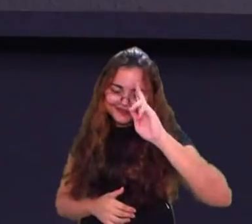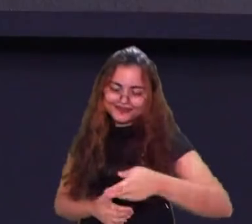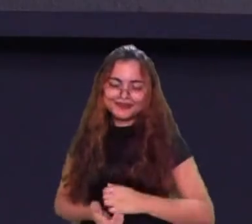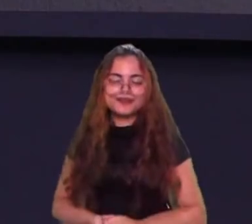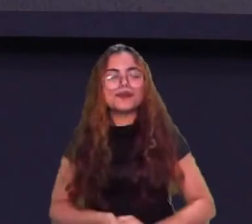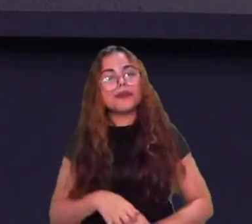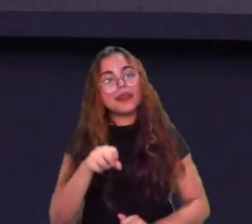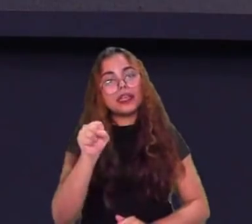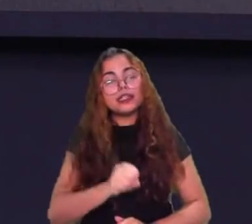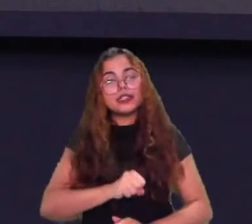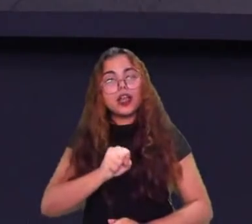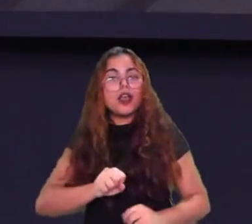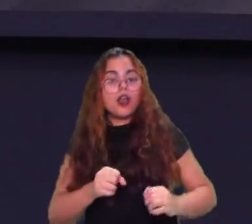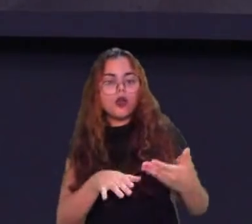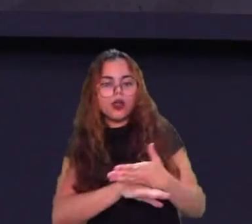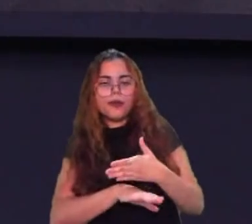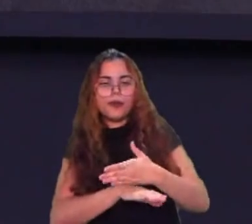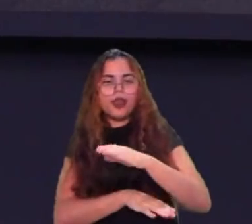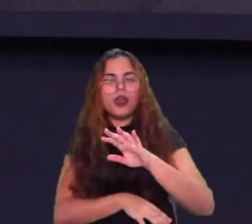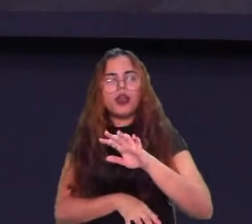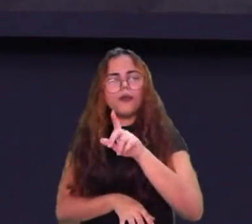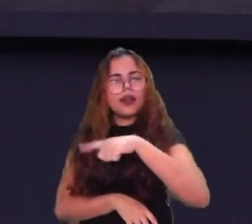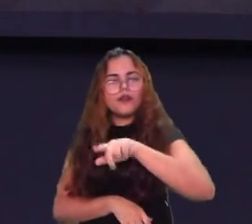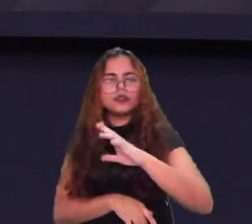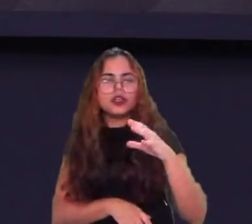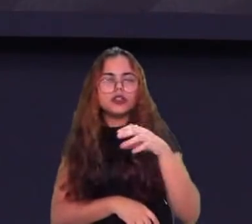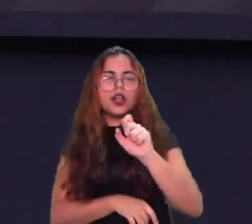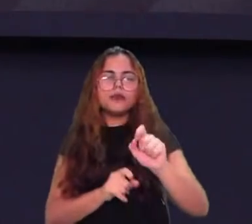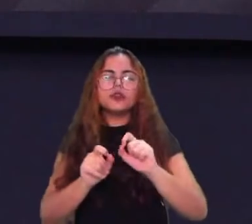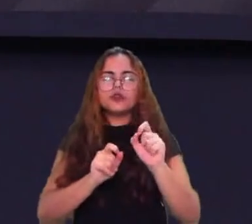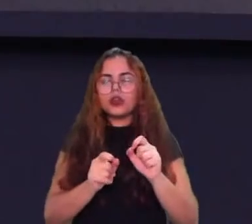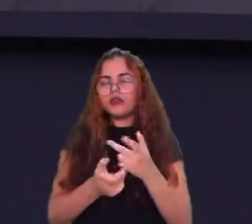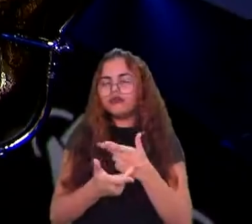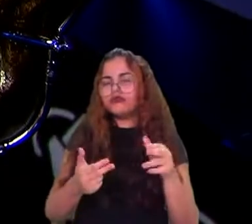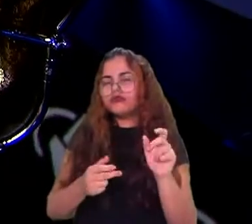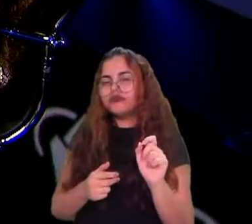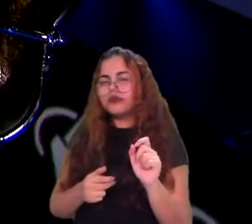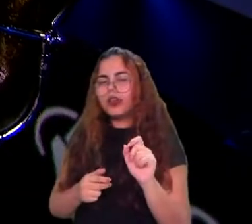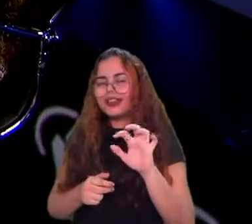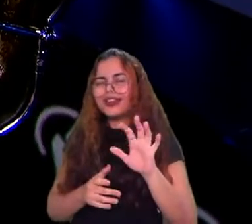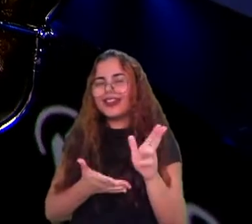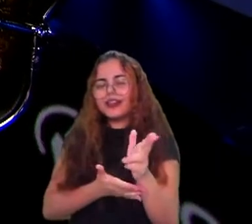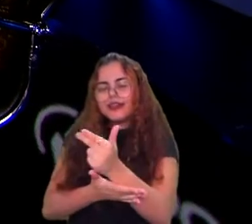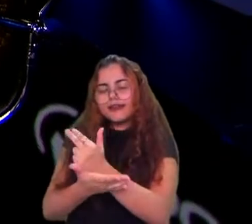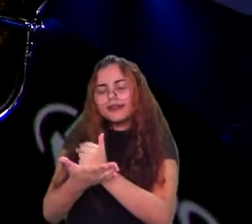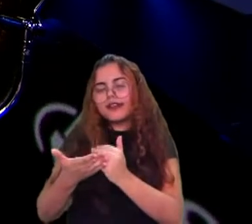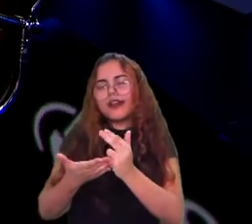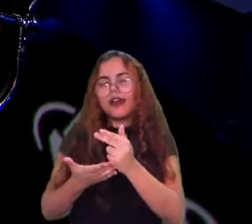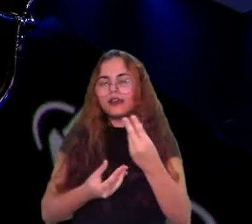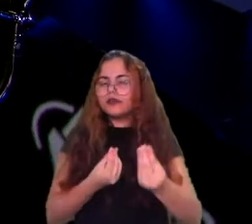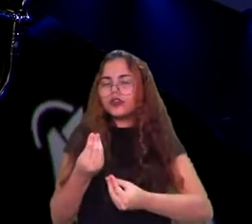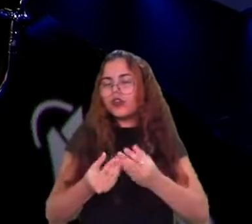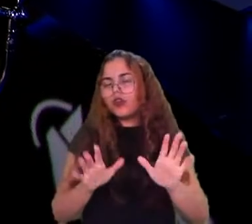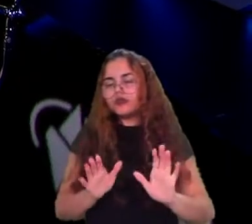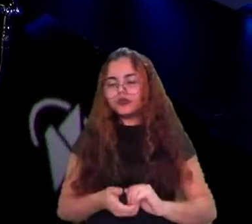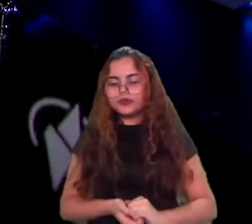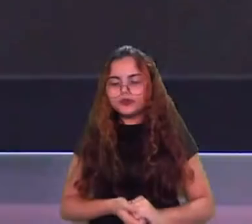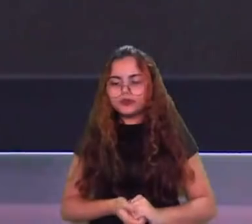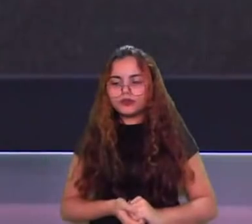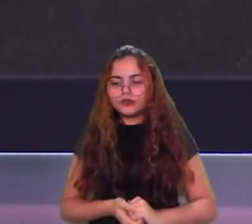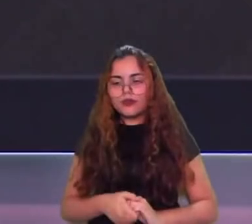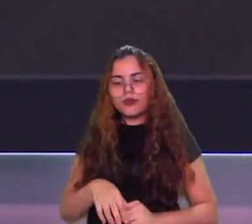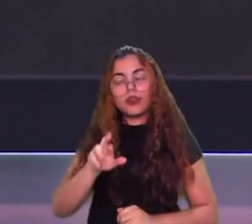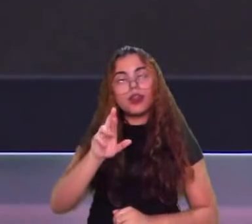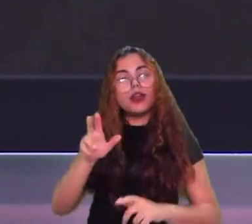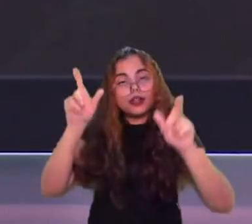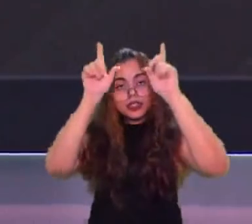pra vocês, rapidinho. O negócio já tá desenhada, mais ou menos, como que deve ser. Rensga e NTZ e Flamengo